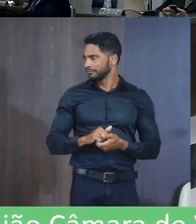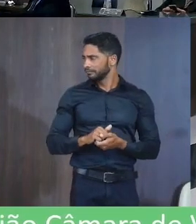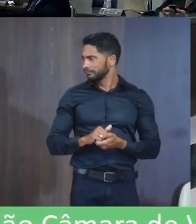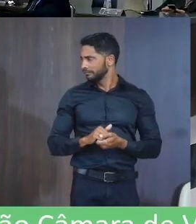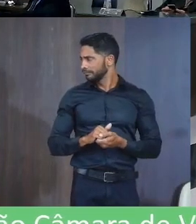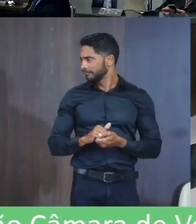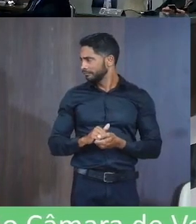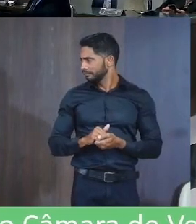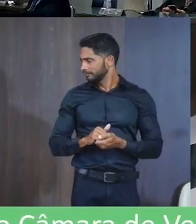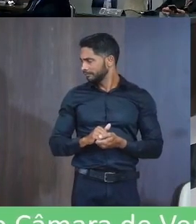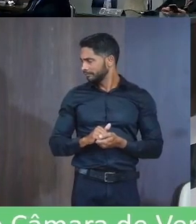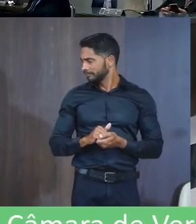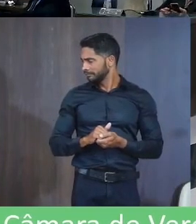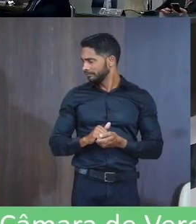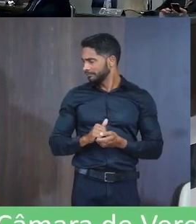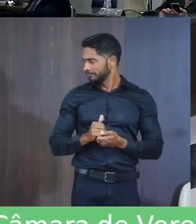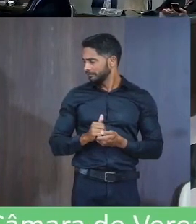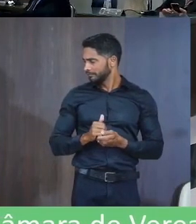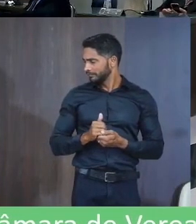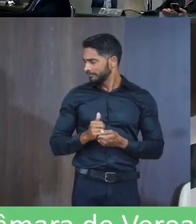Mais algum Vereador